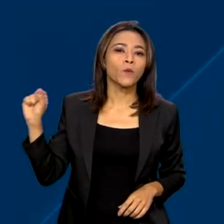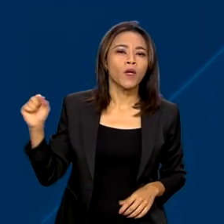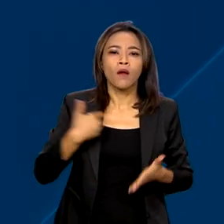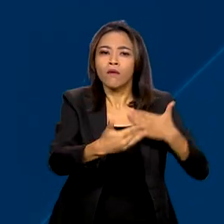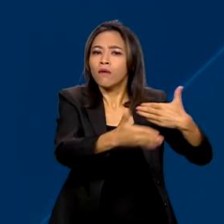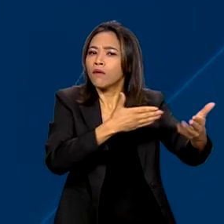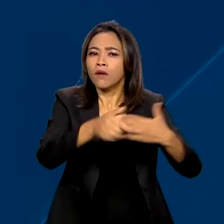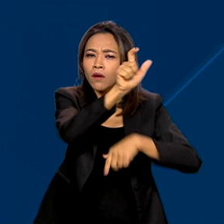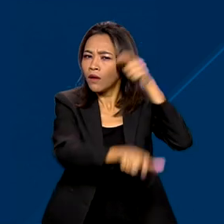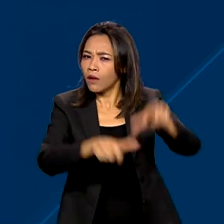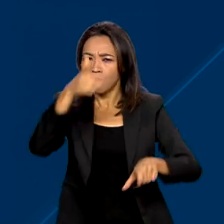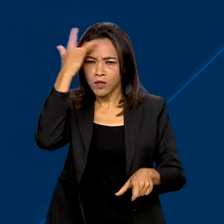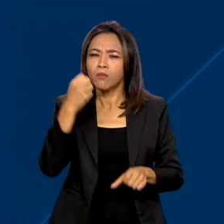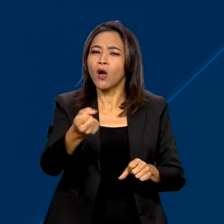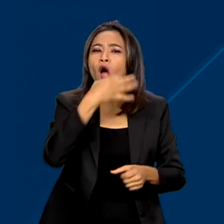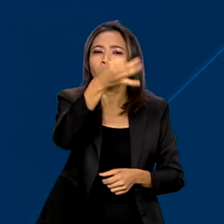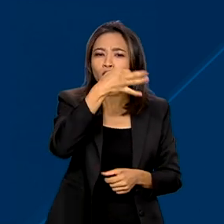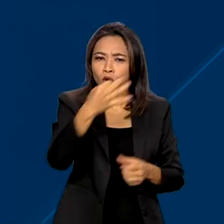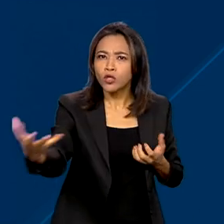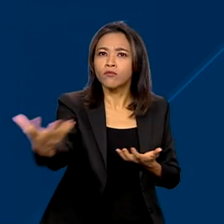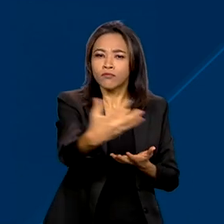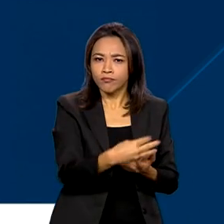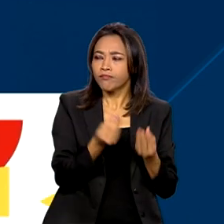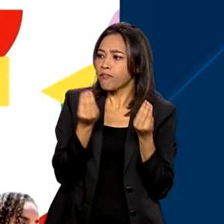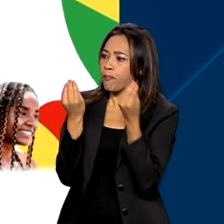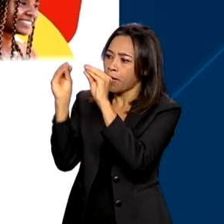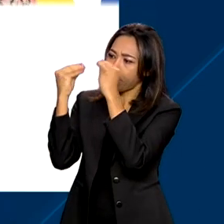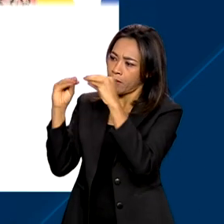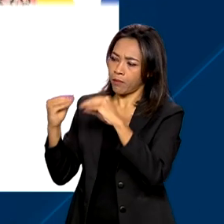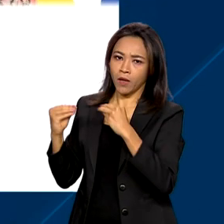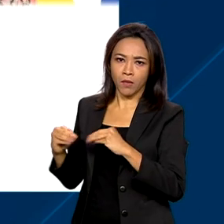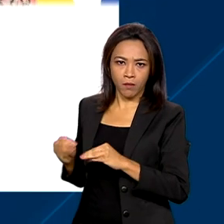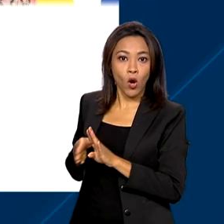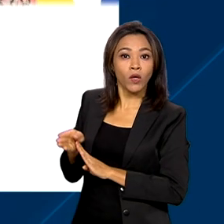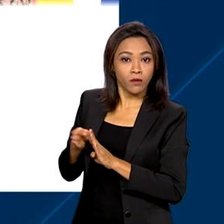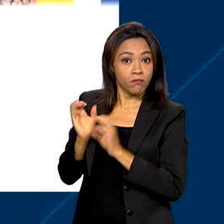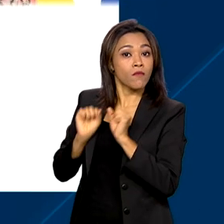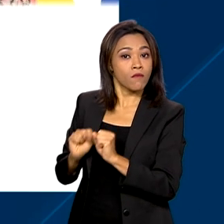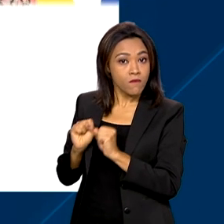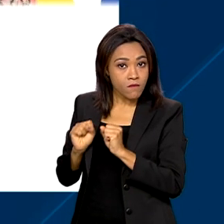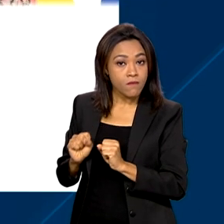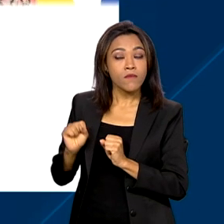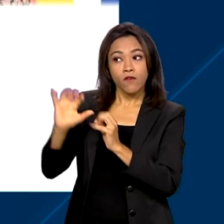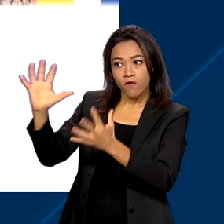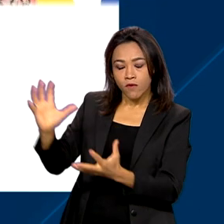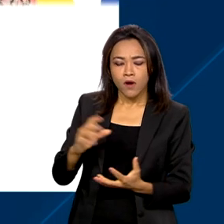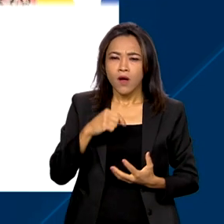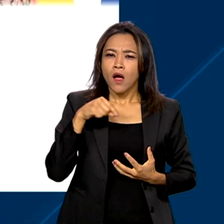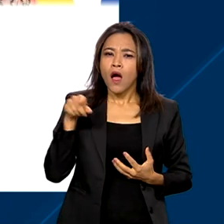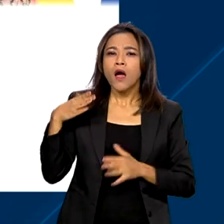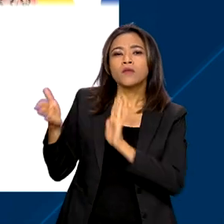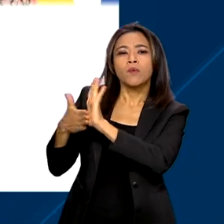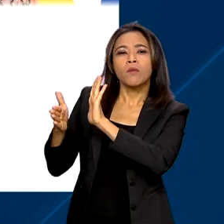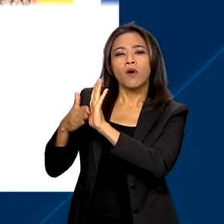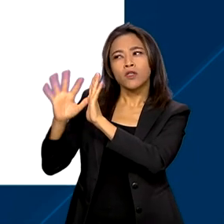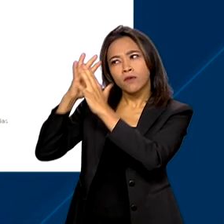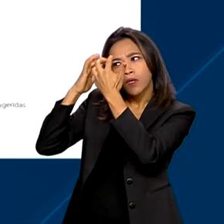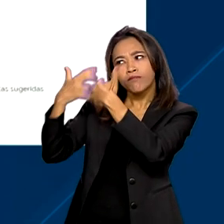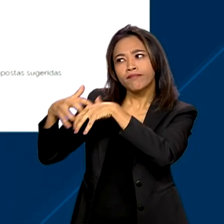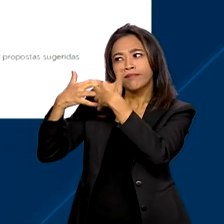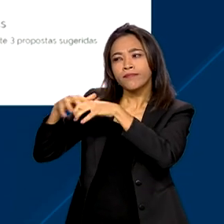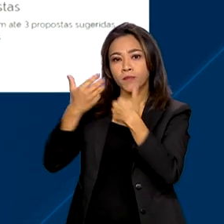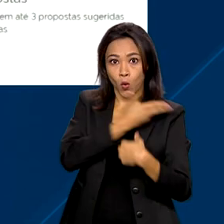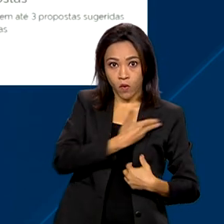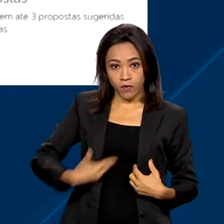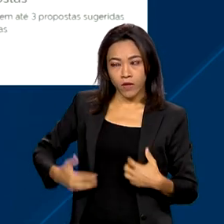qualquer cidadão pode mandar opiniões e recomendações. As propostas vão ser analisadas pelo governo e depois